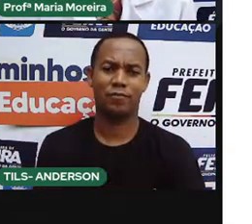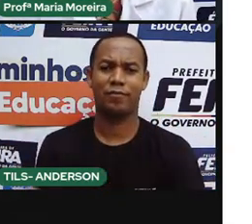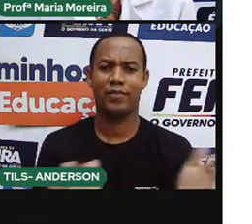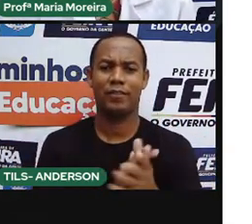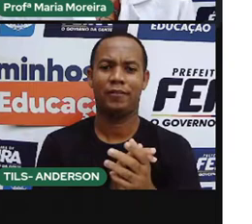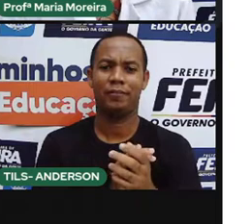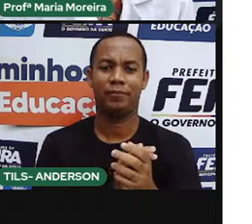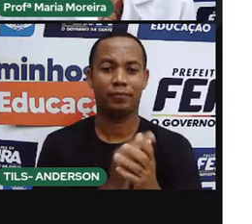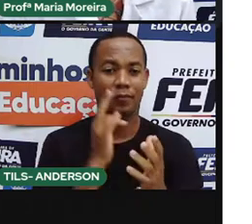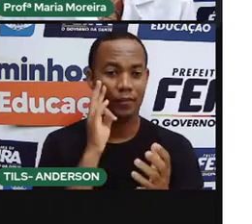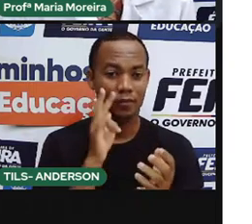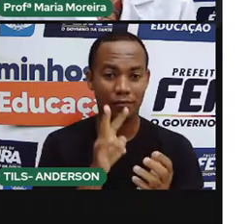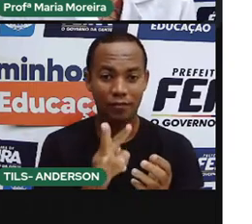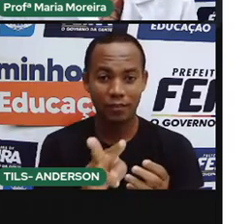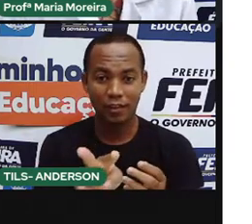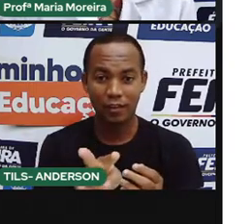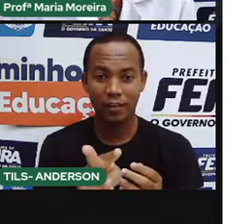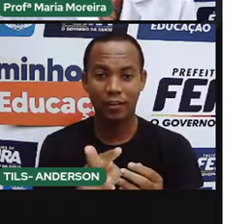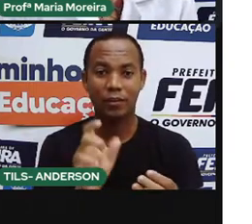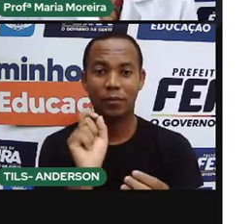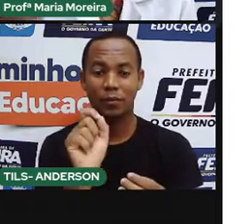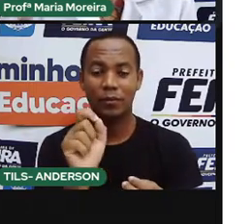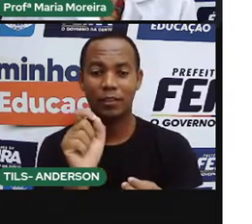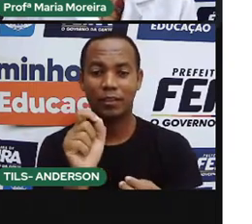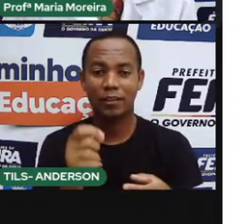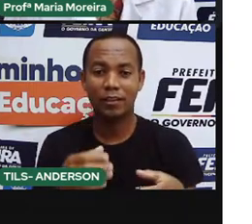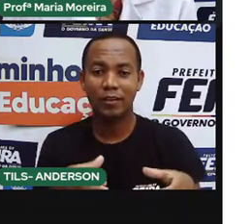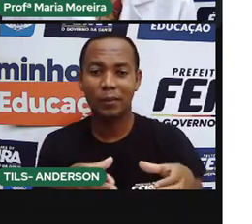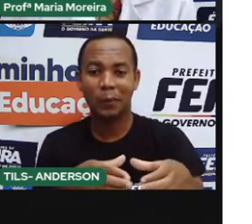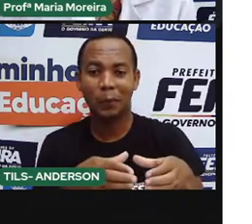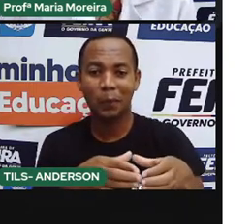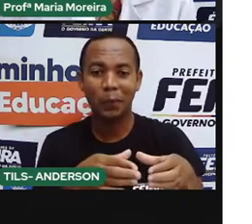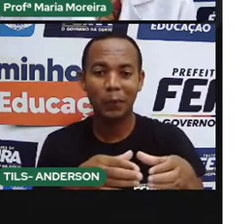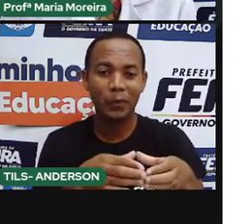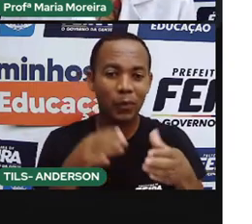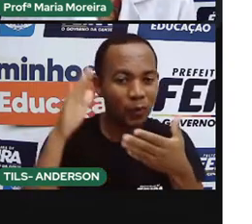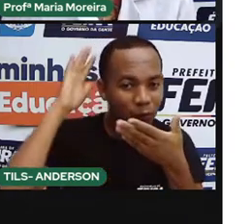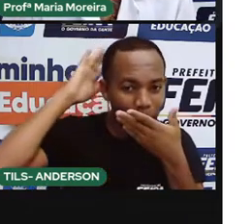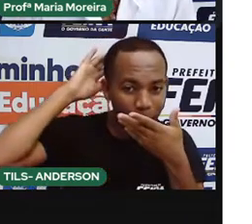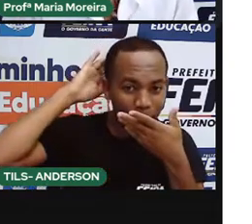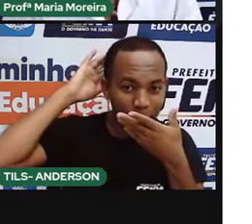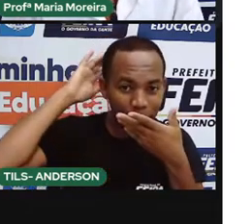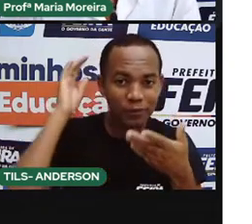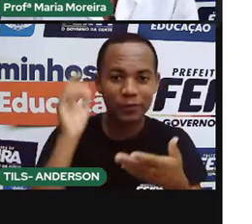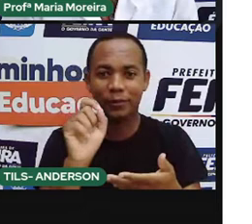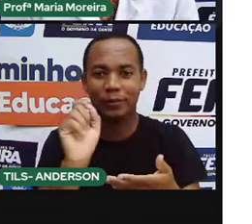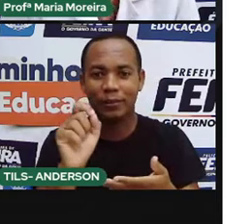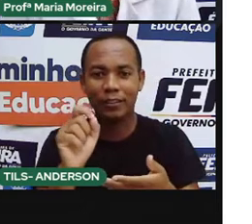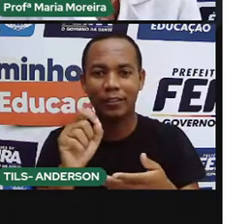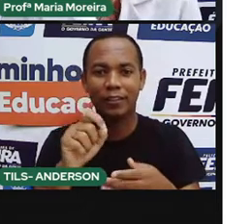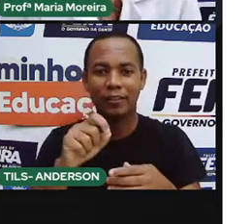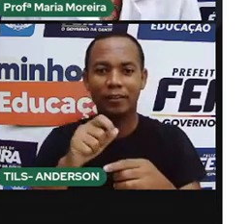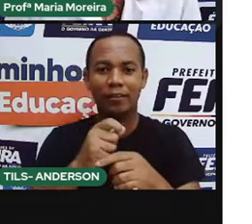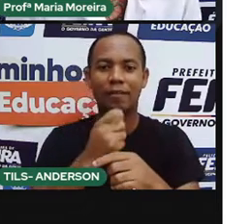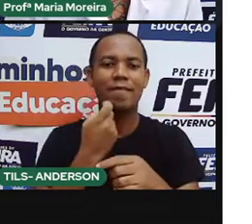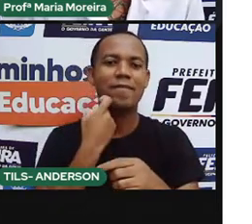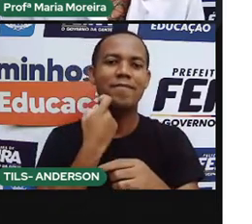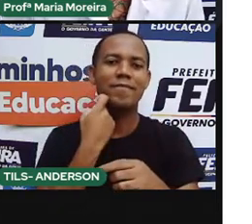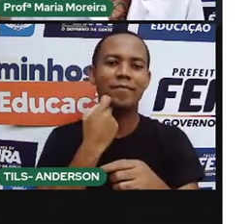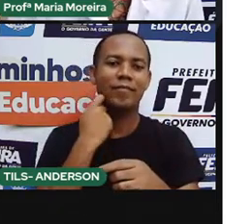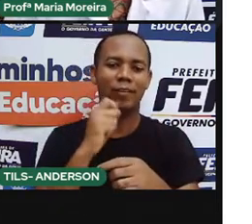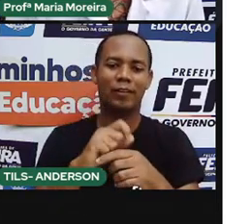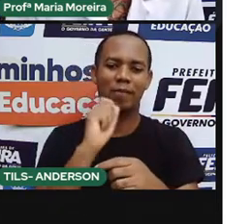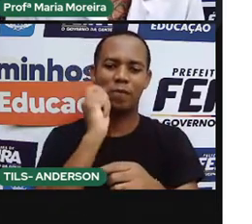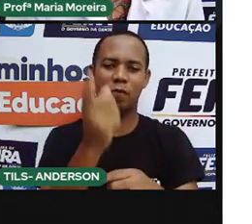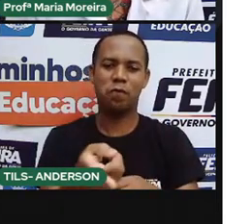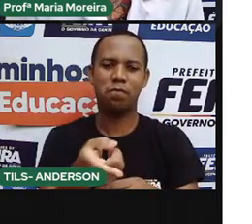e aqui a gente vê, né, que é uma atividade de pesca, uma imagem aparece aí, na verdade, a pesca, e aí é um